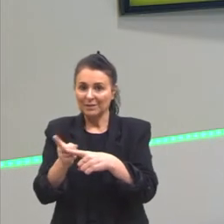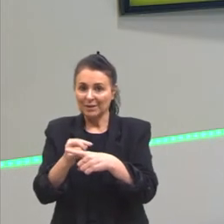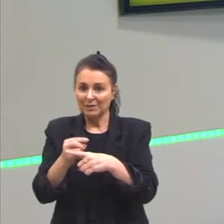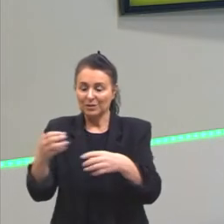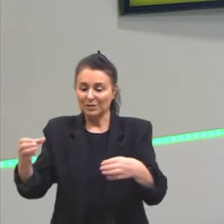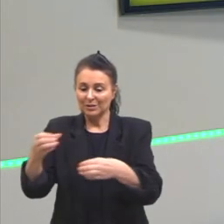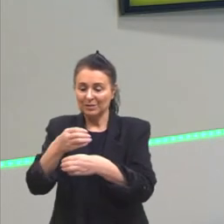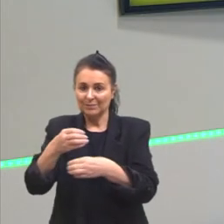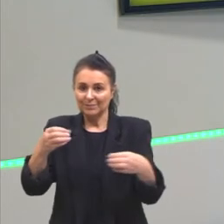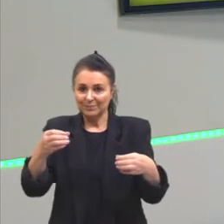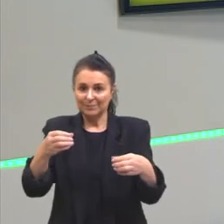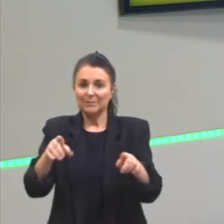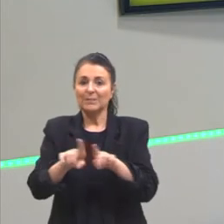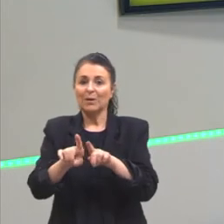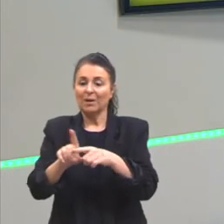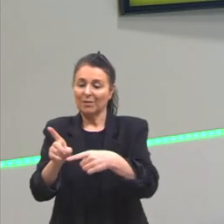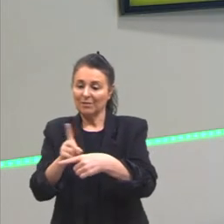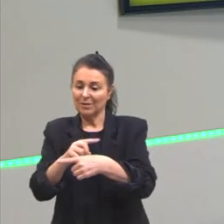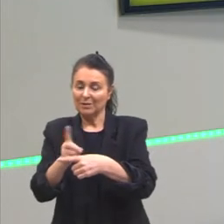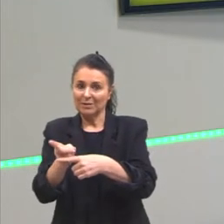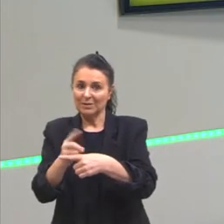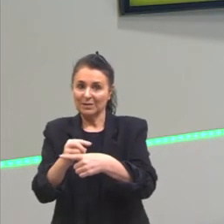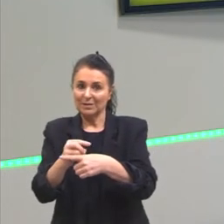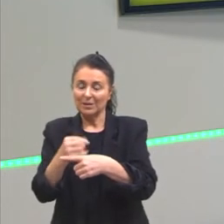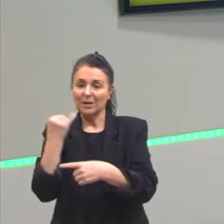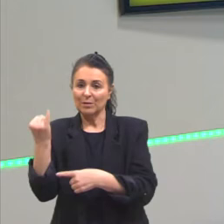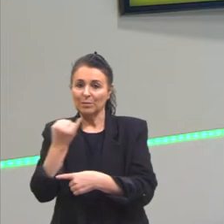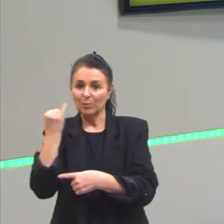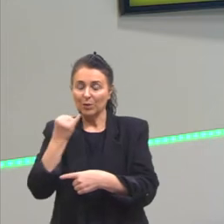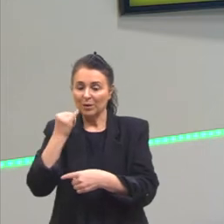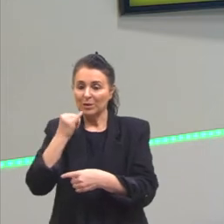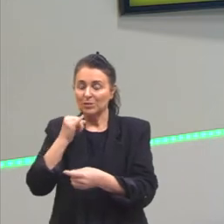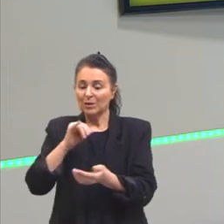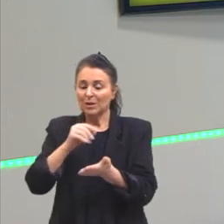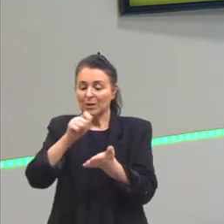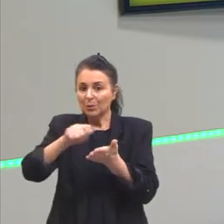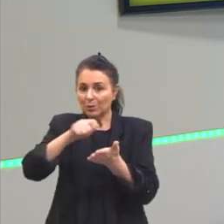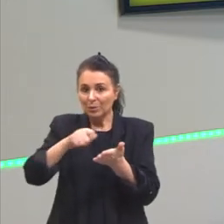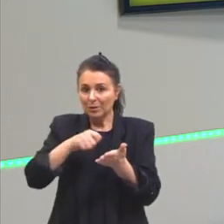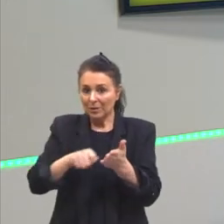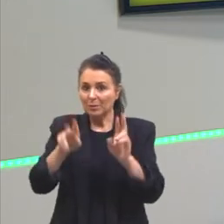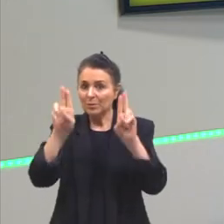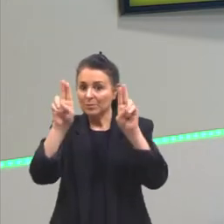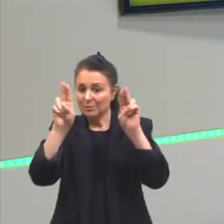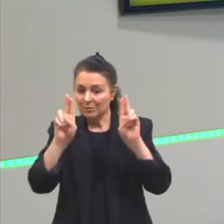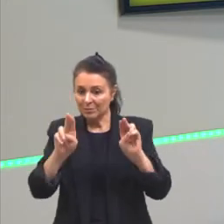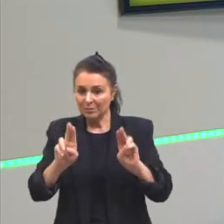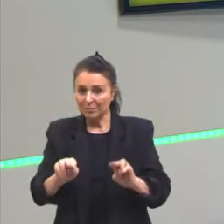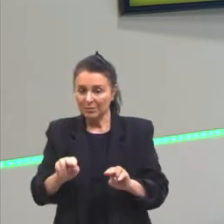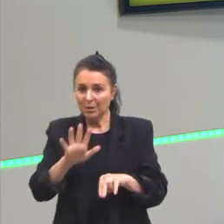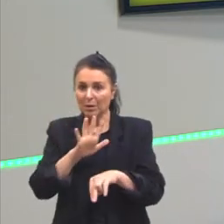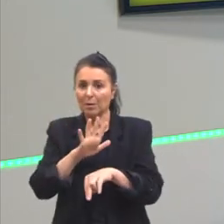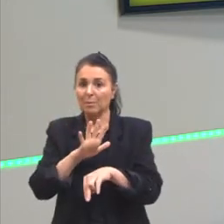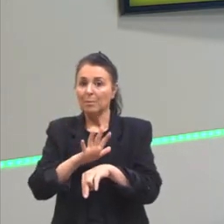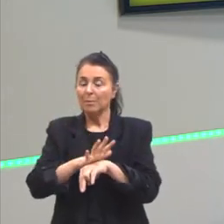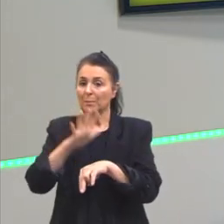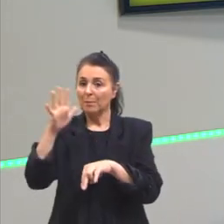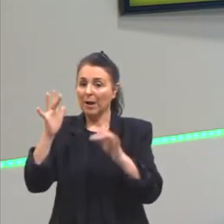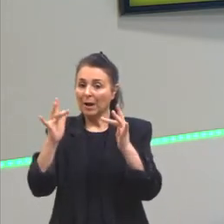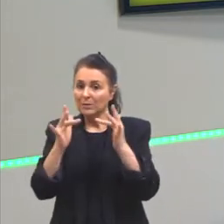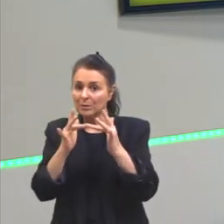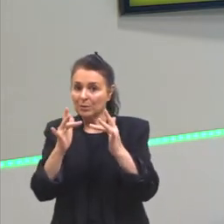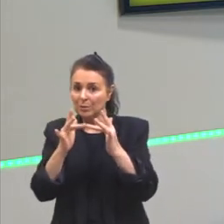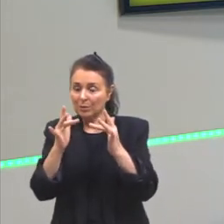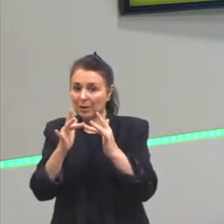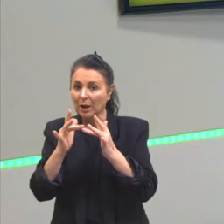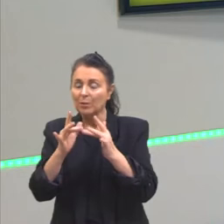maior a velocidade. É importante ir anotando esses tópicos. Quanto maior a superfície de contato, maior a